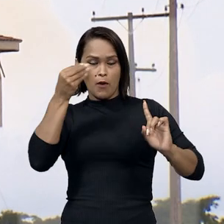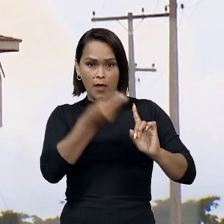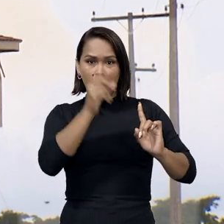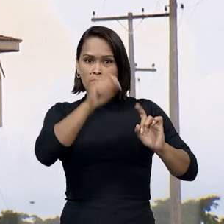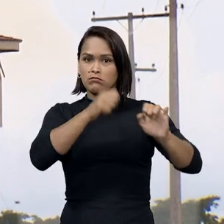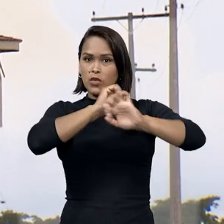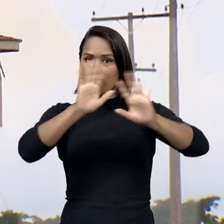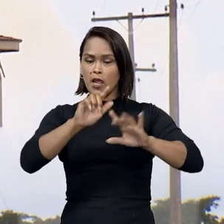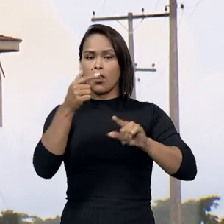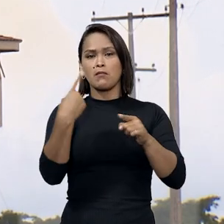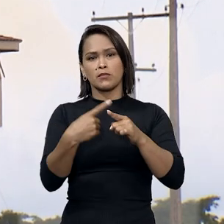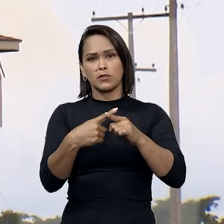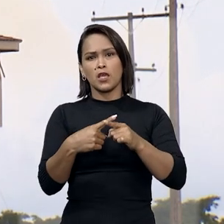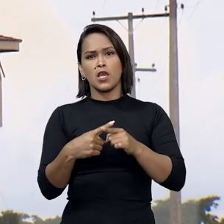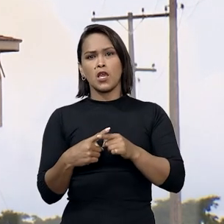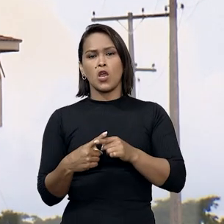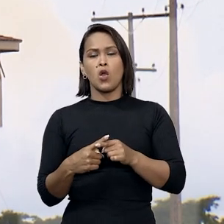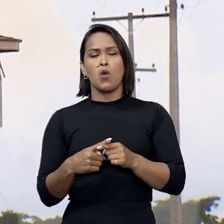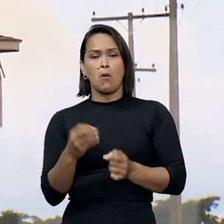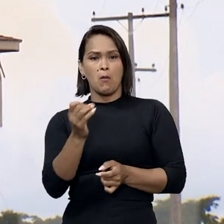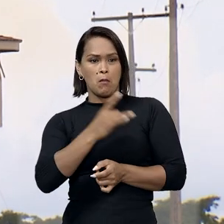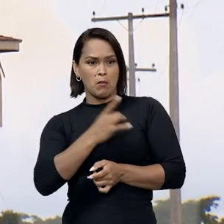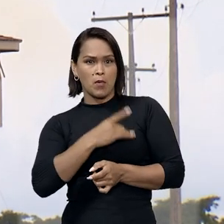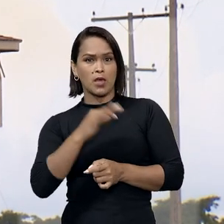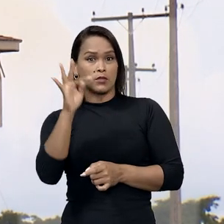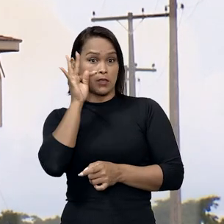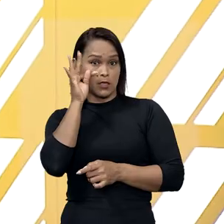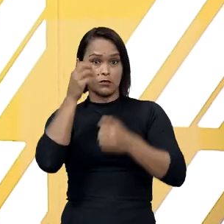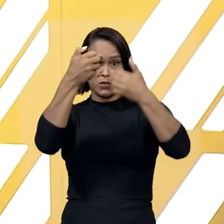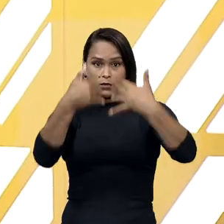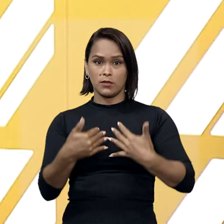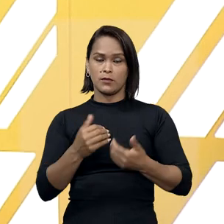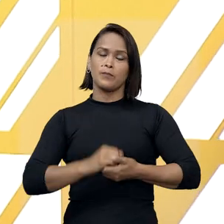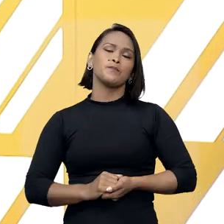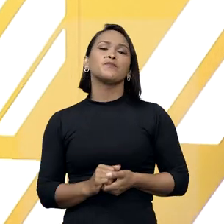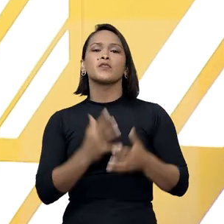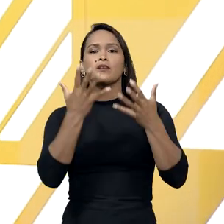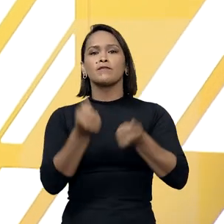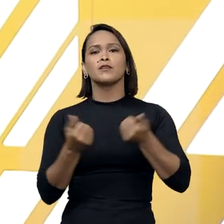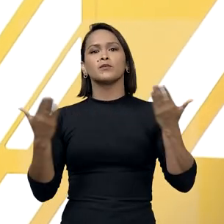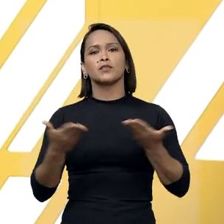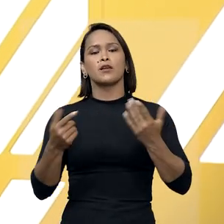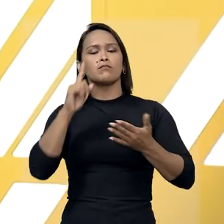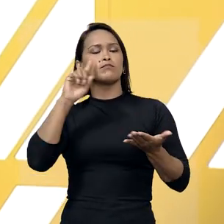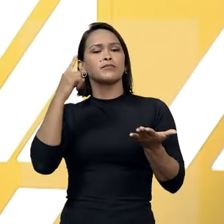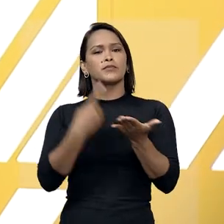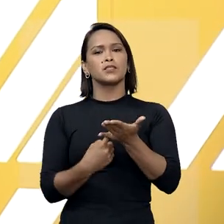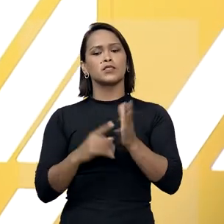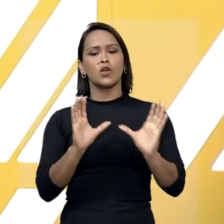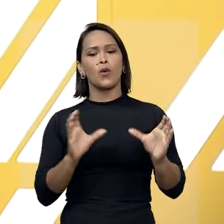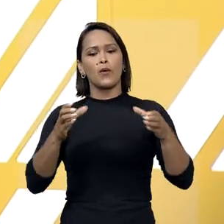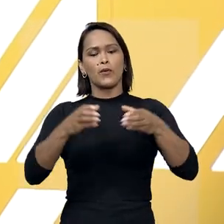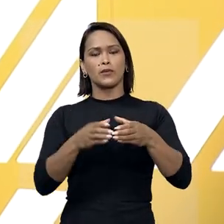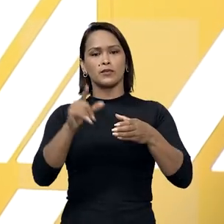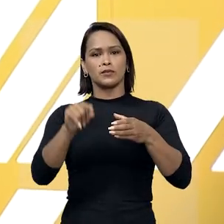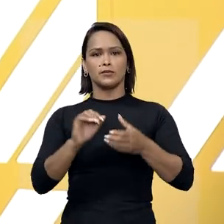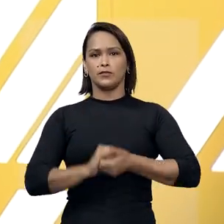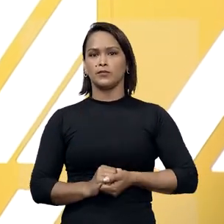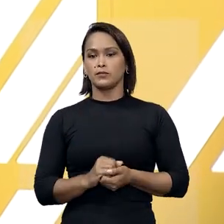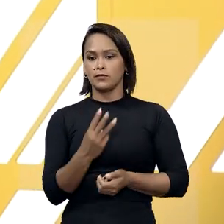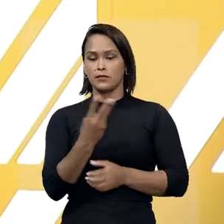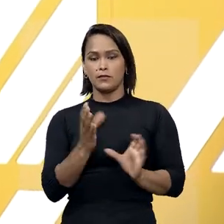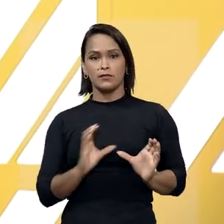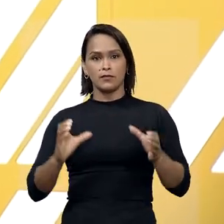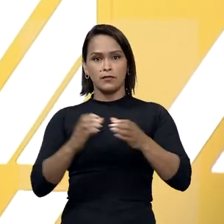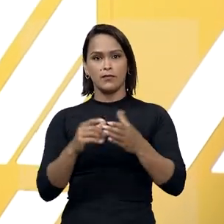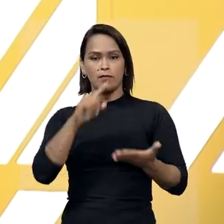evidenciada no temor noticiado pelas testemunhas. Vamos ver agora as decisões colegiadas. A terceira